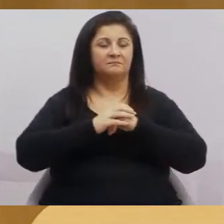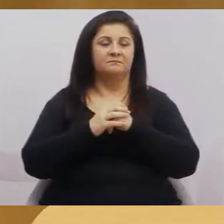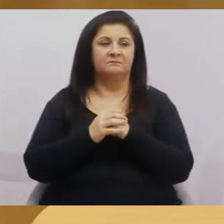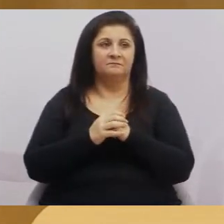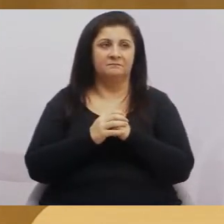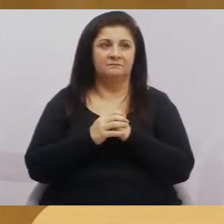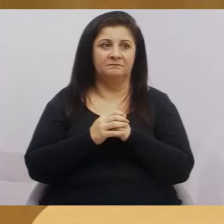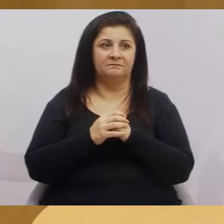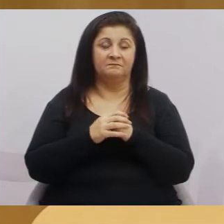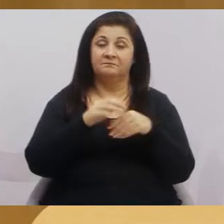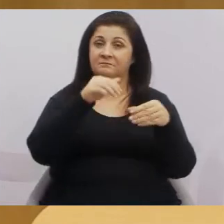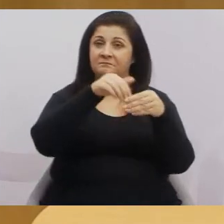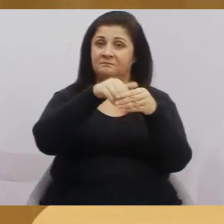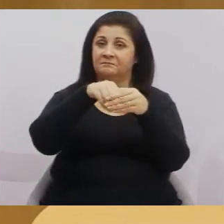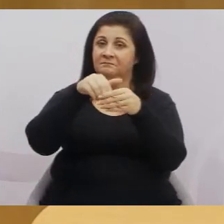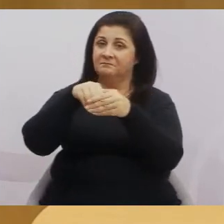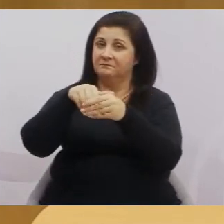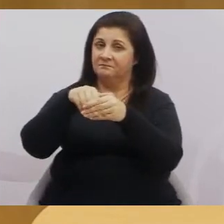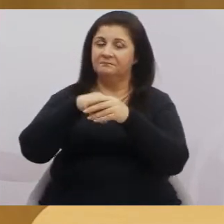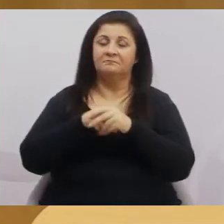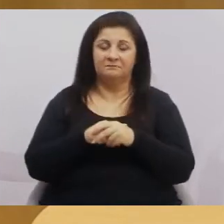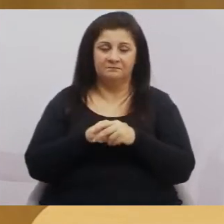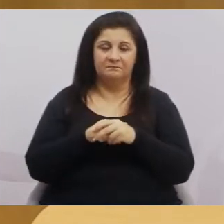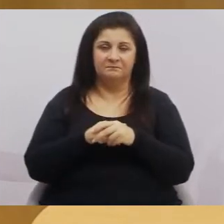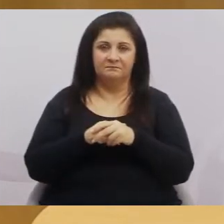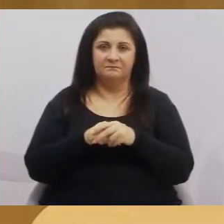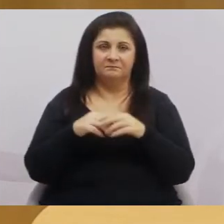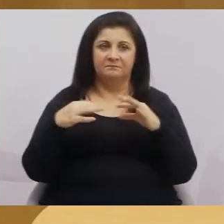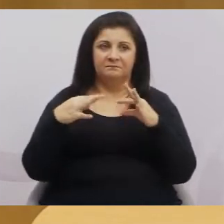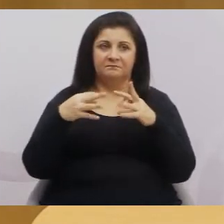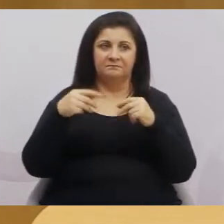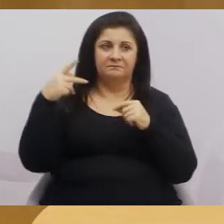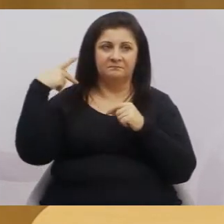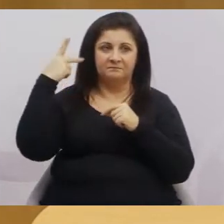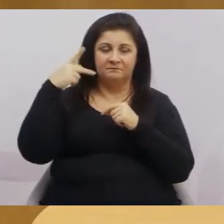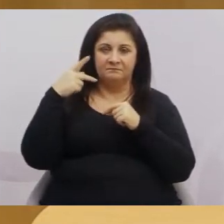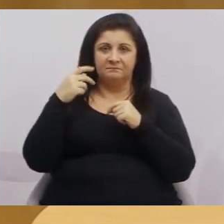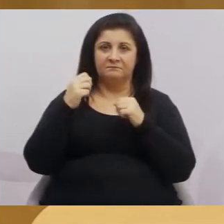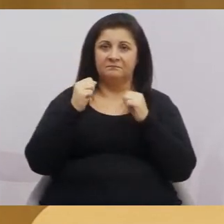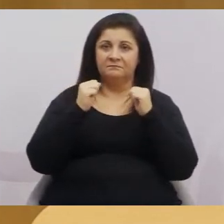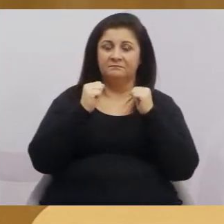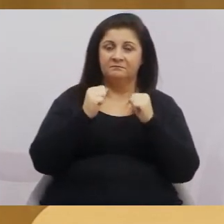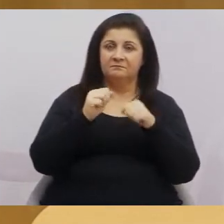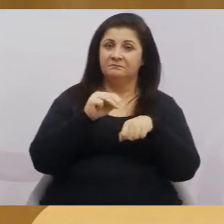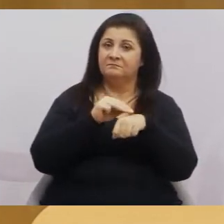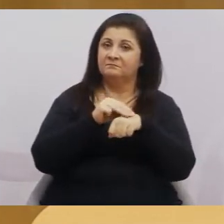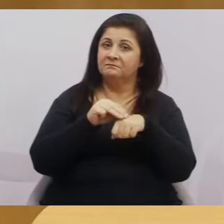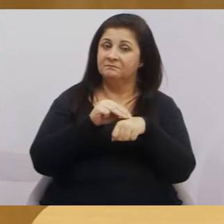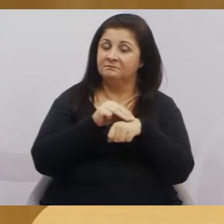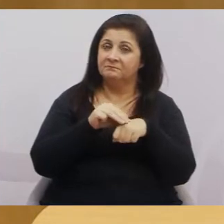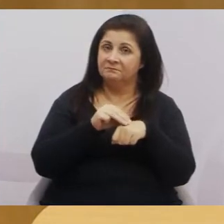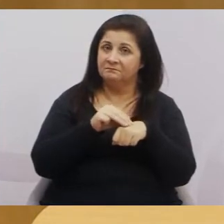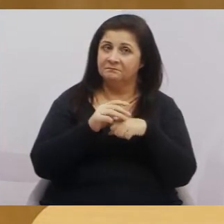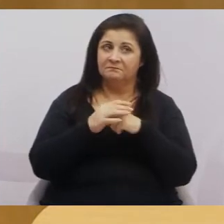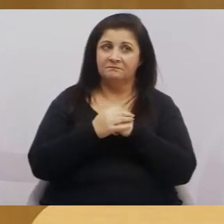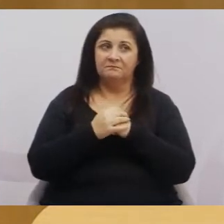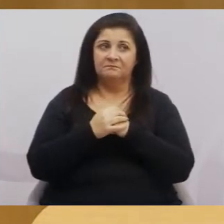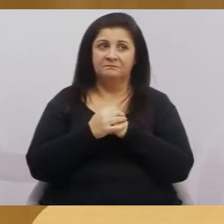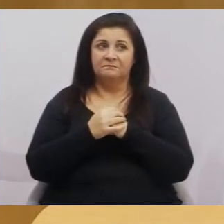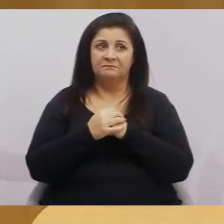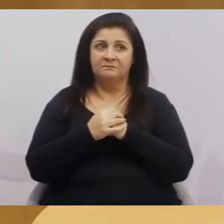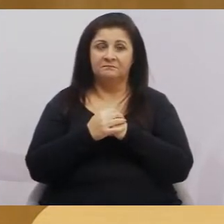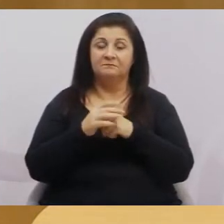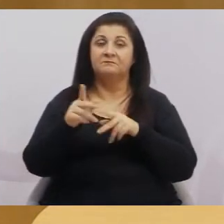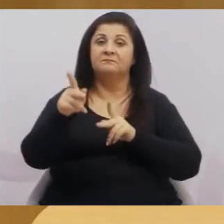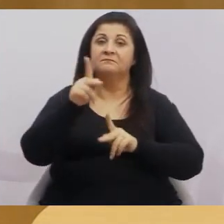estamos democráticos. Então, os vereadores têm que discutir as coisas que vai, que o